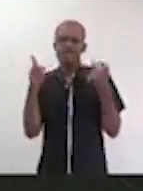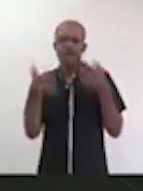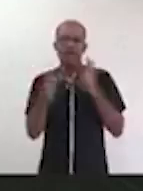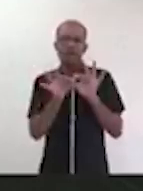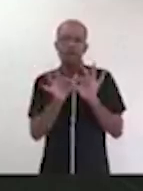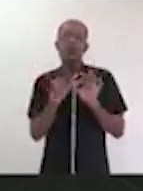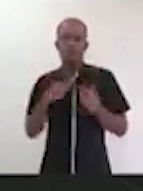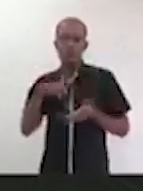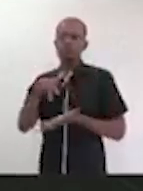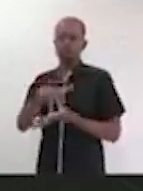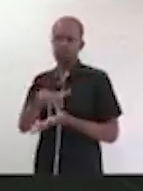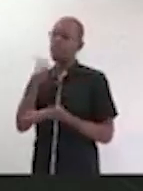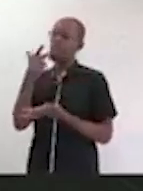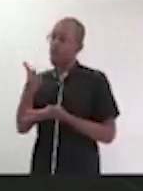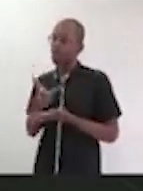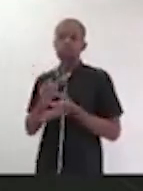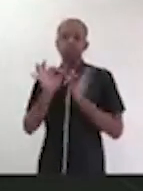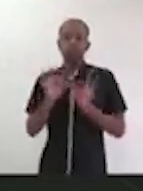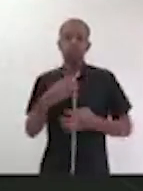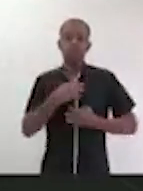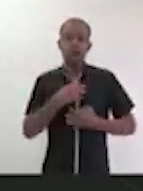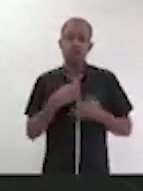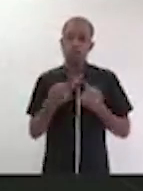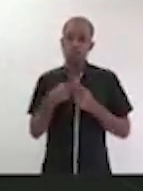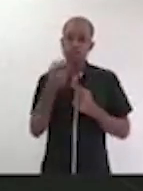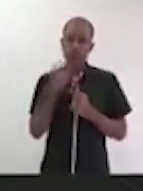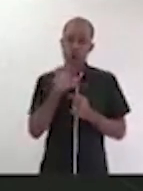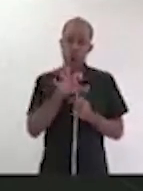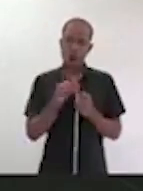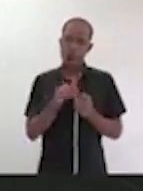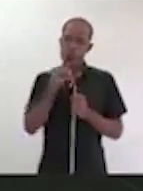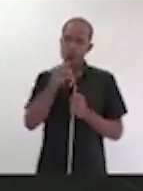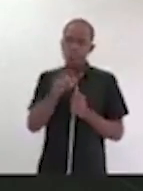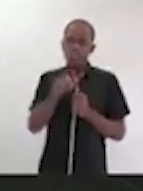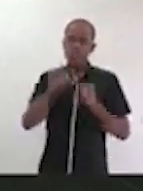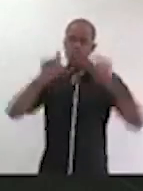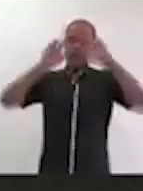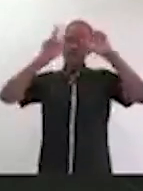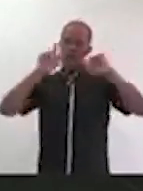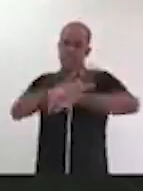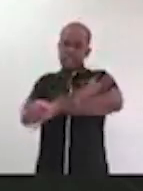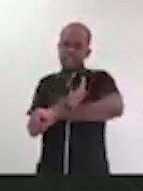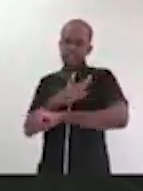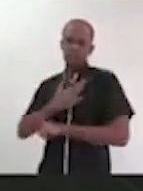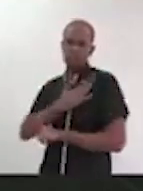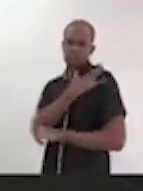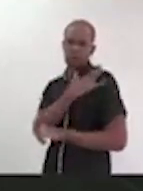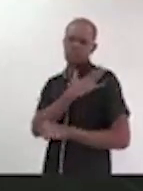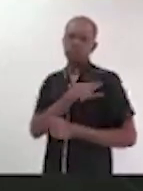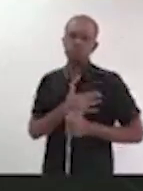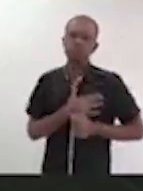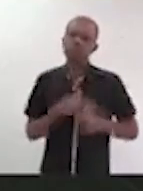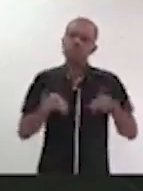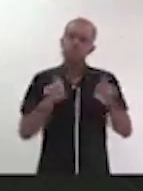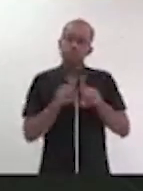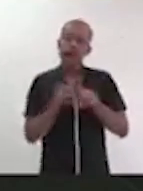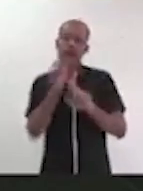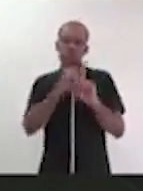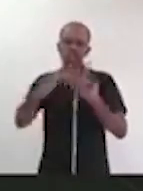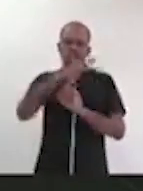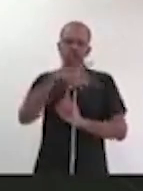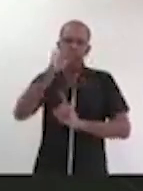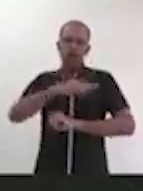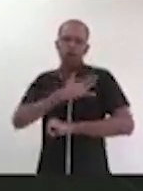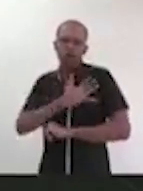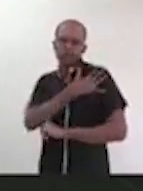posicionar com firmeza, mas sem falar, olha, você é racista preconceituoso. Diz a nossa sociedade é racista, a gente